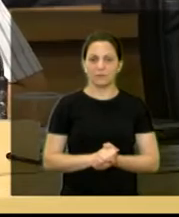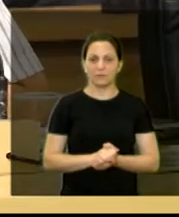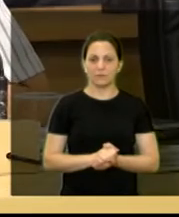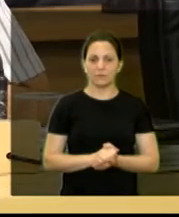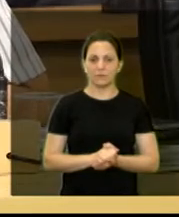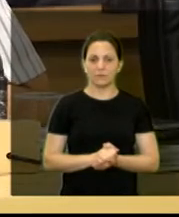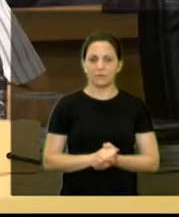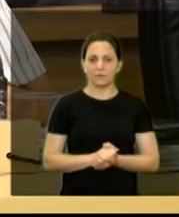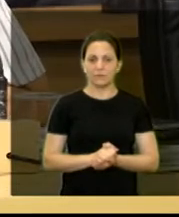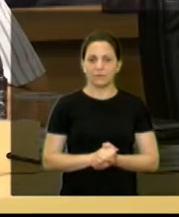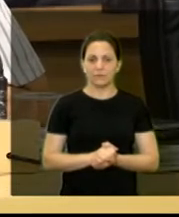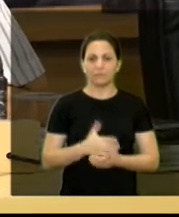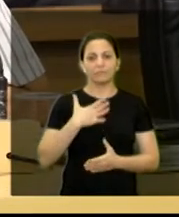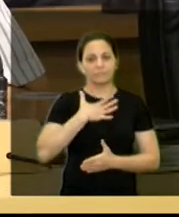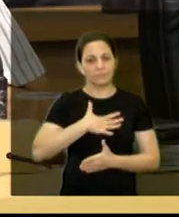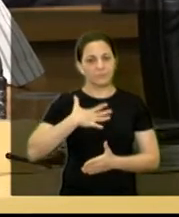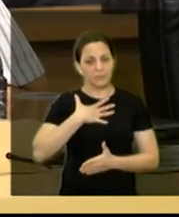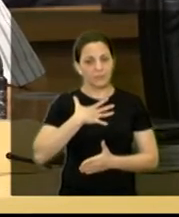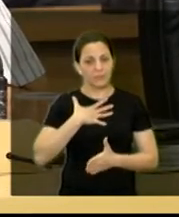Estão Niseta, satisfeito?